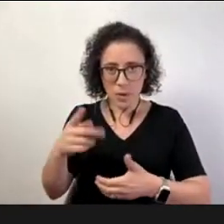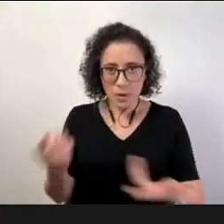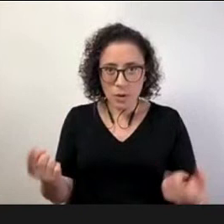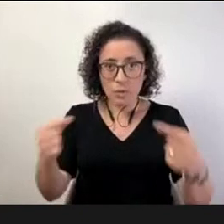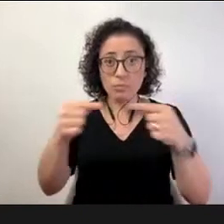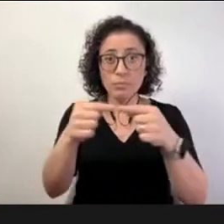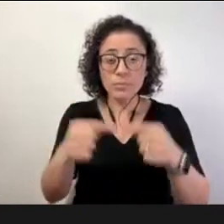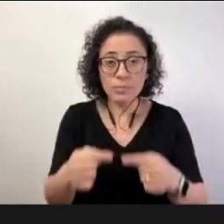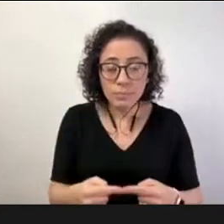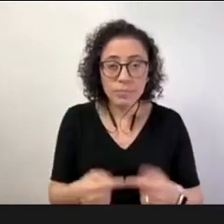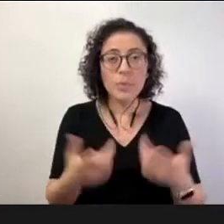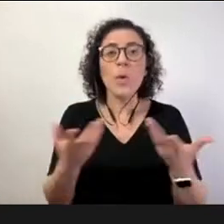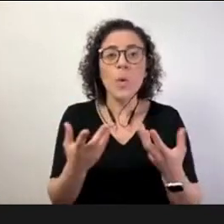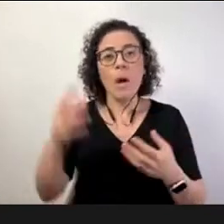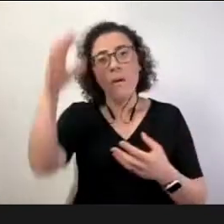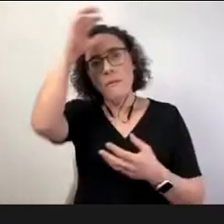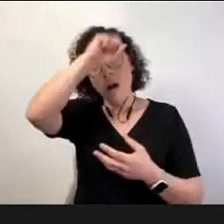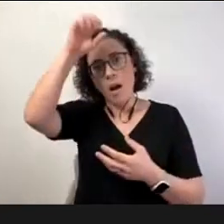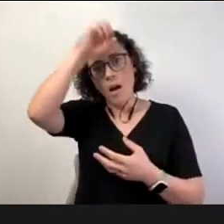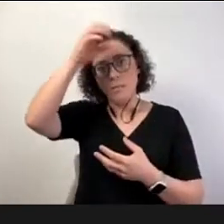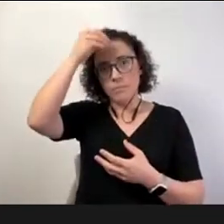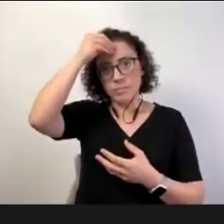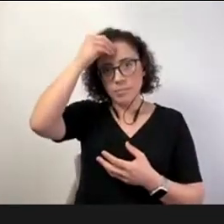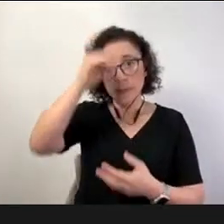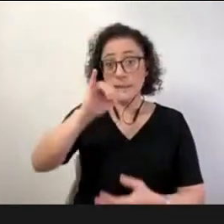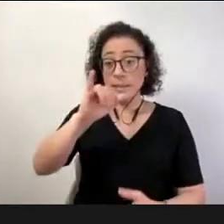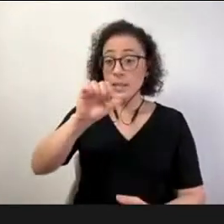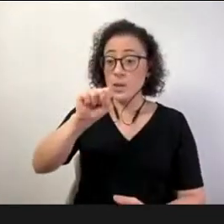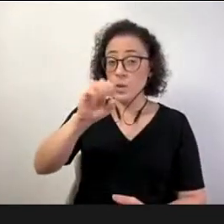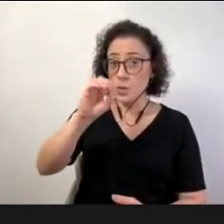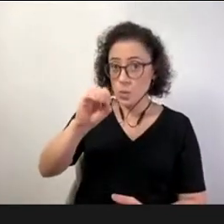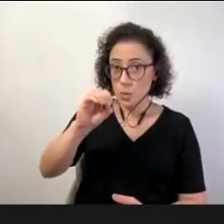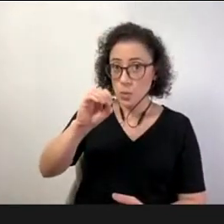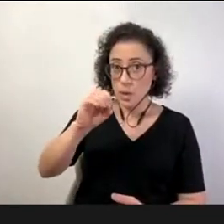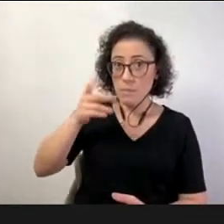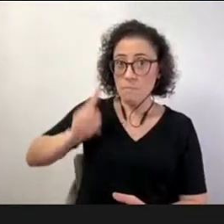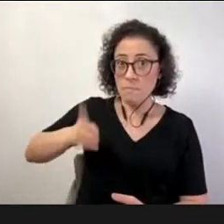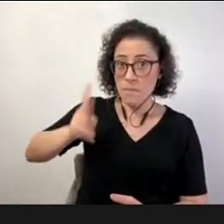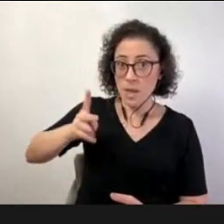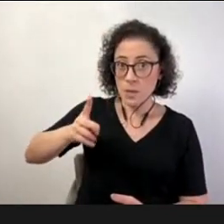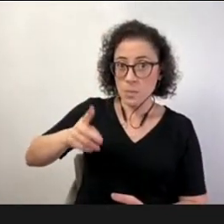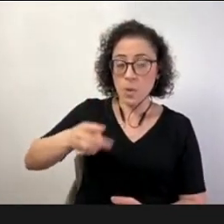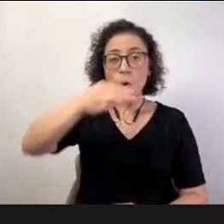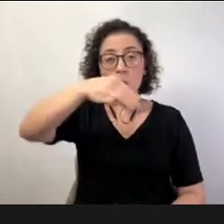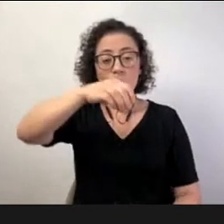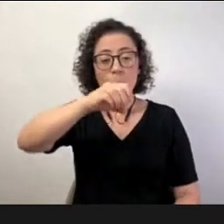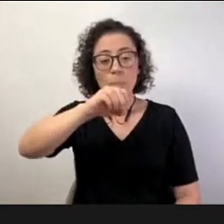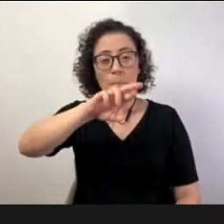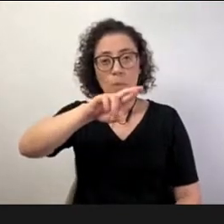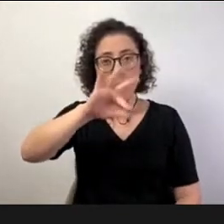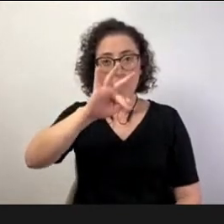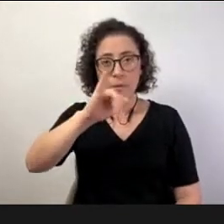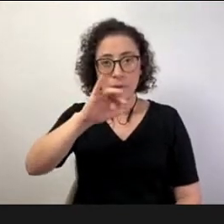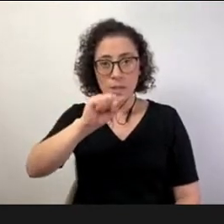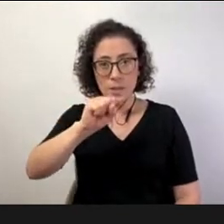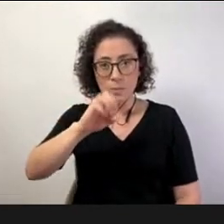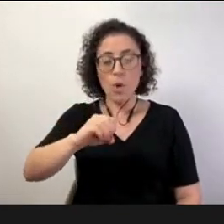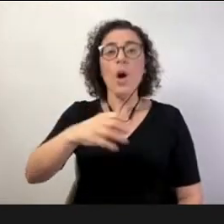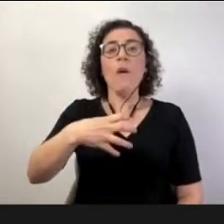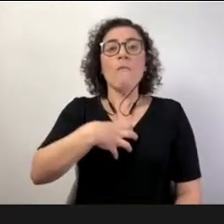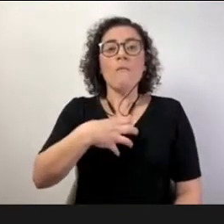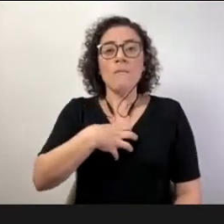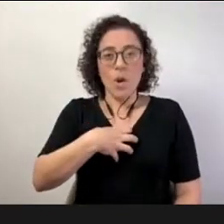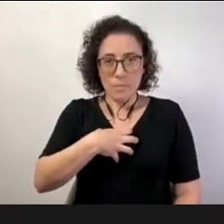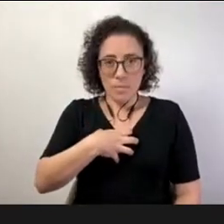na prática isomorfismo iso mesmo morfismo forma a mesma forma quer dizer que nós